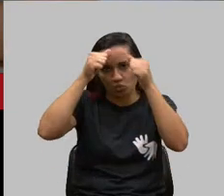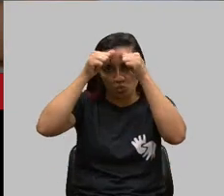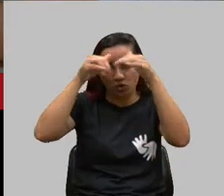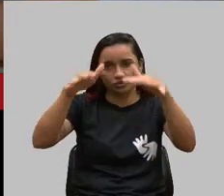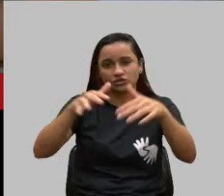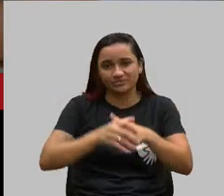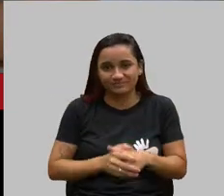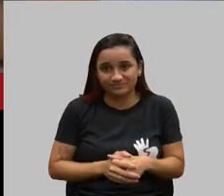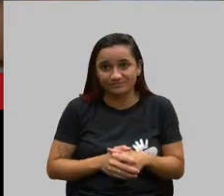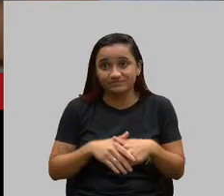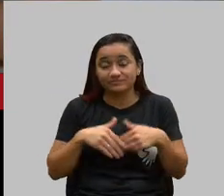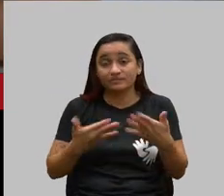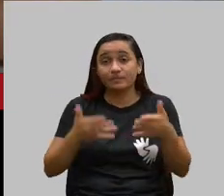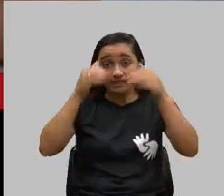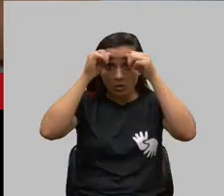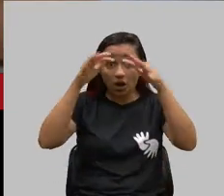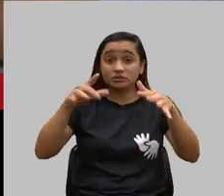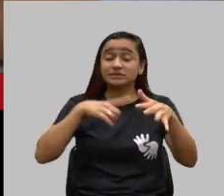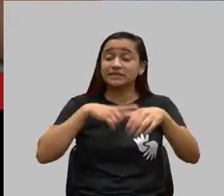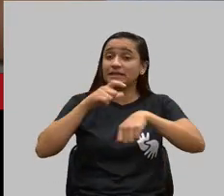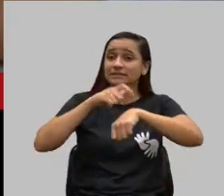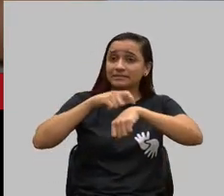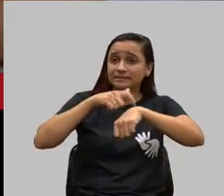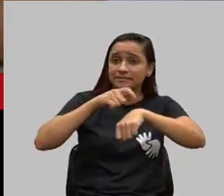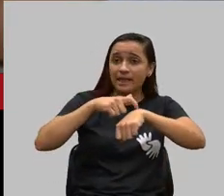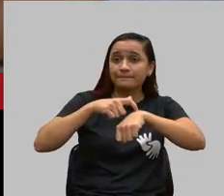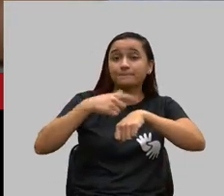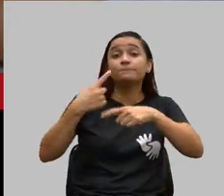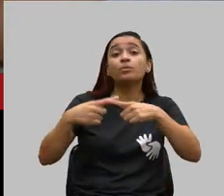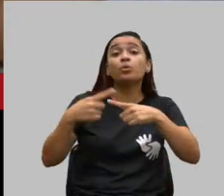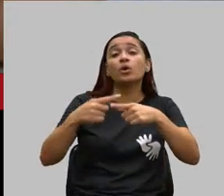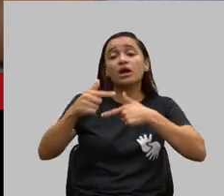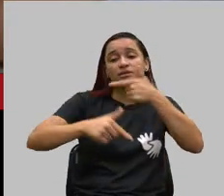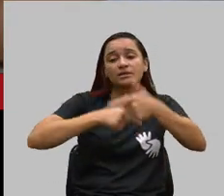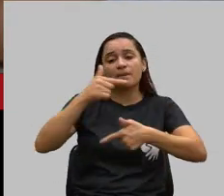Porque o autista tem que ter, o trabalho é semanal.